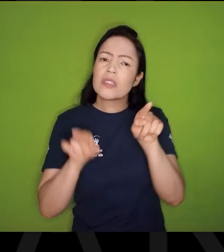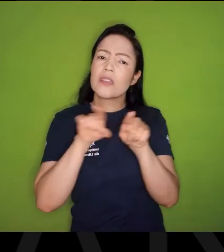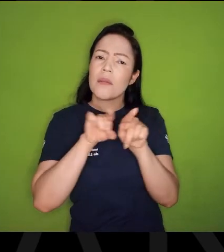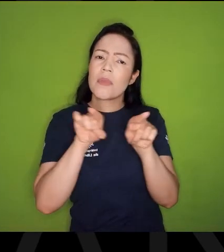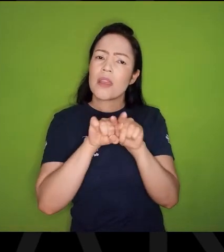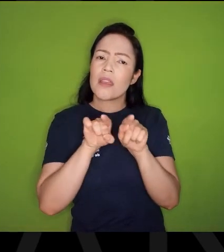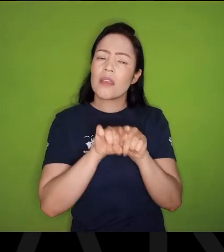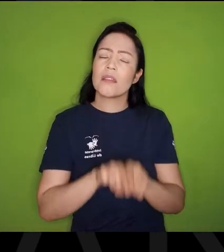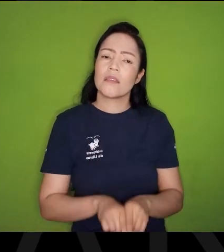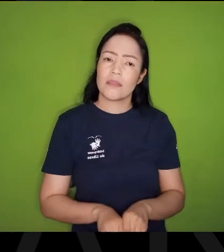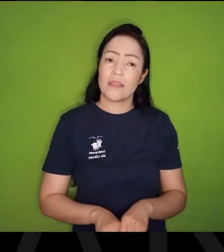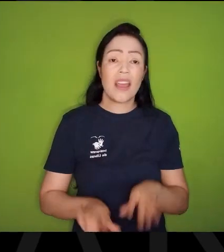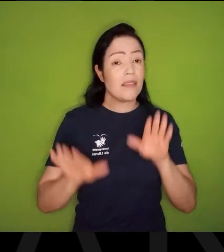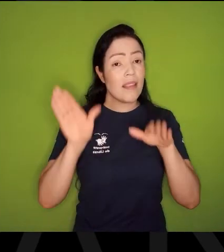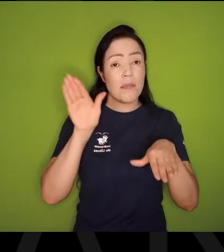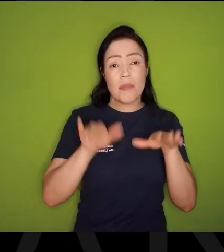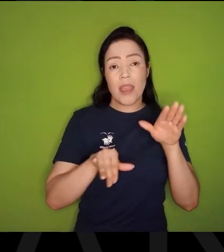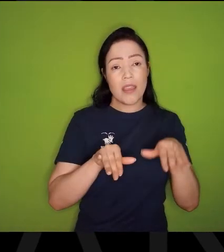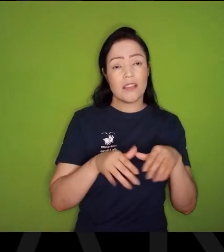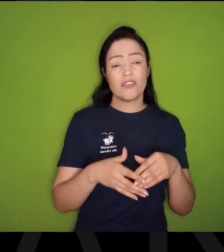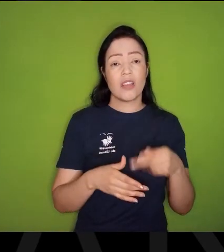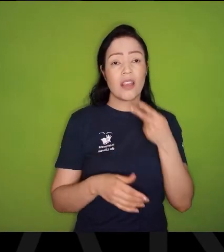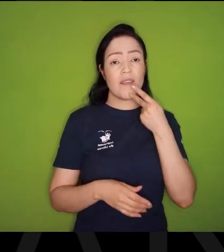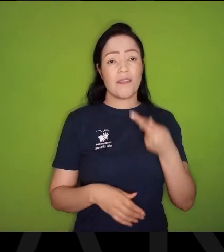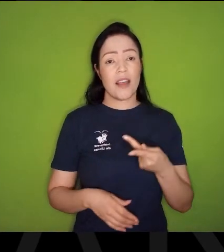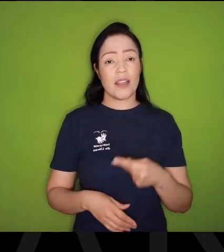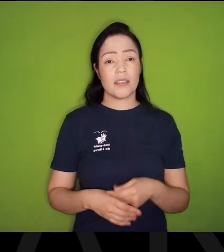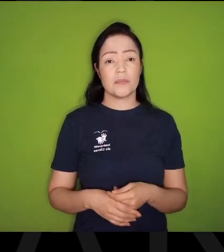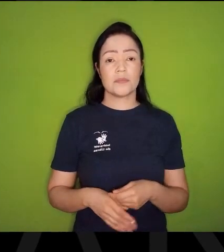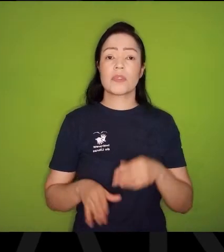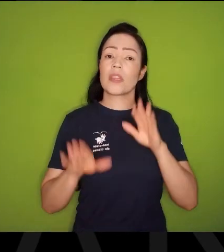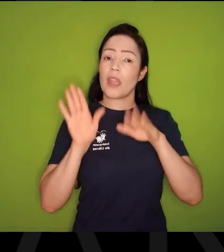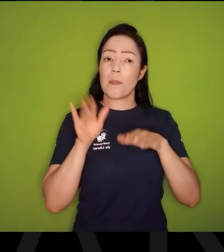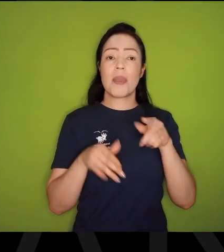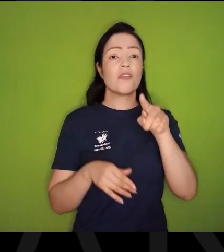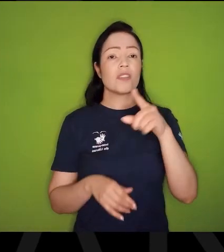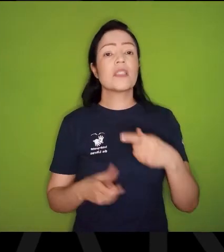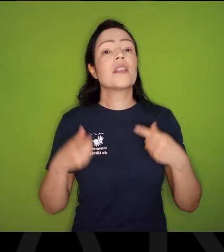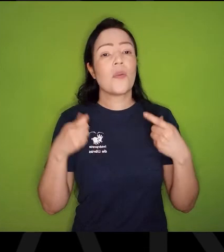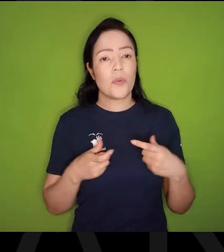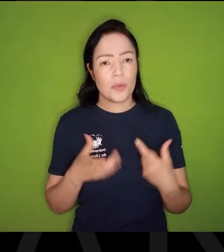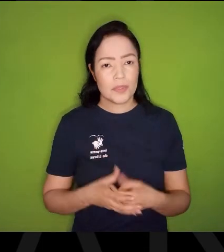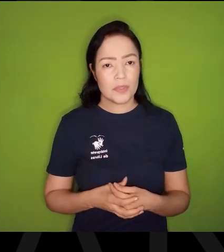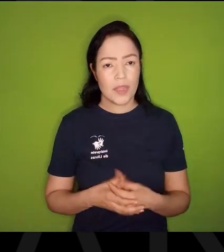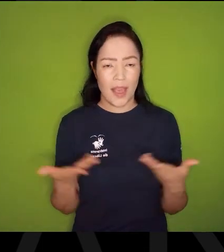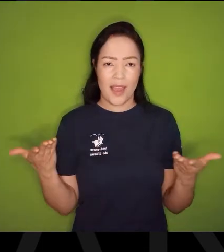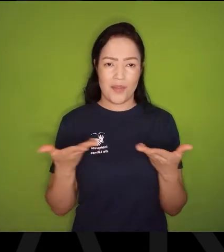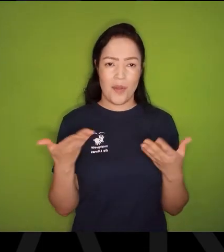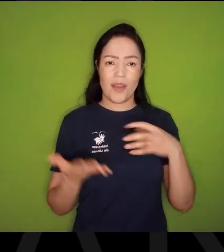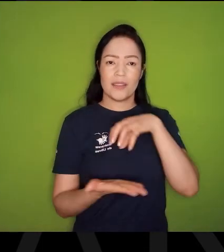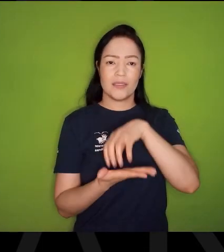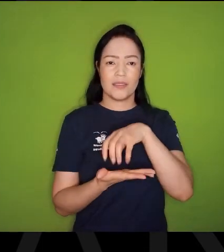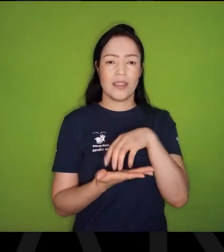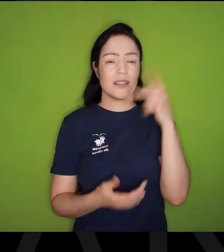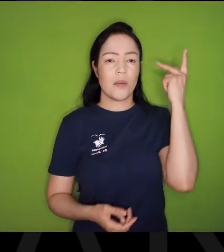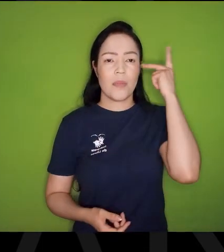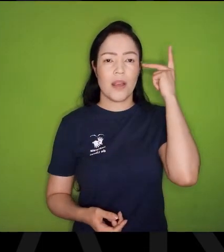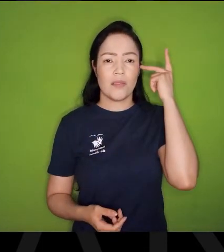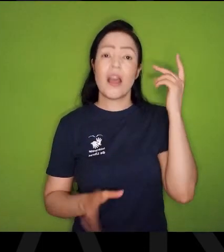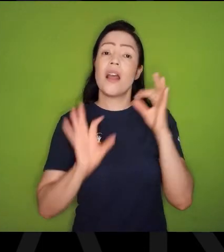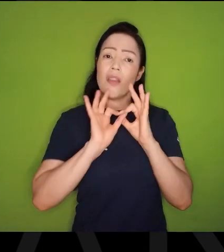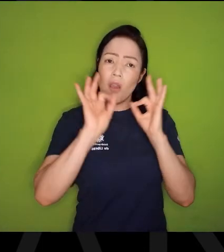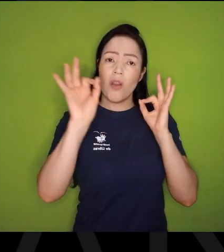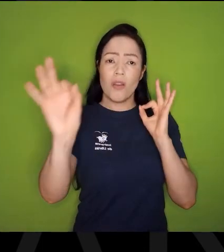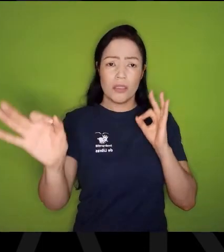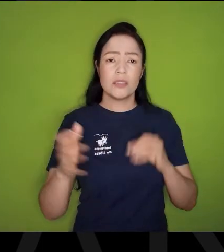Dependendo do seu ponto de vista, Vai ser longe, Dependendo de onde você esteja, Nós estamos aqui no centro de São Paulo, O centro de São Paulo é